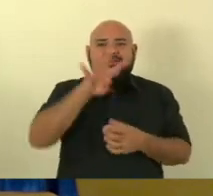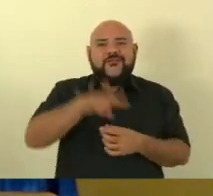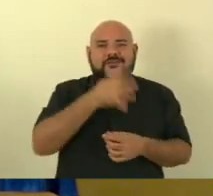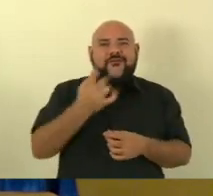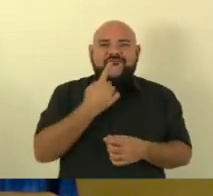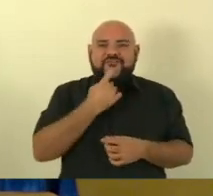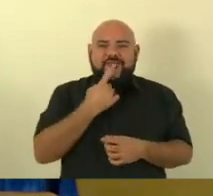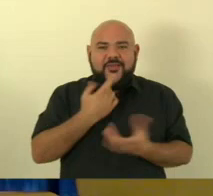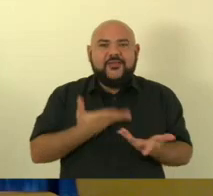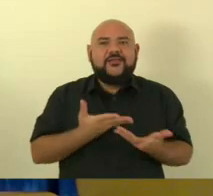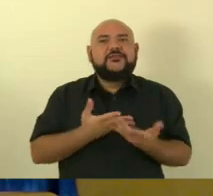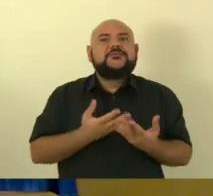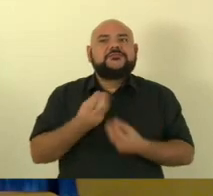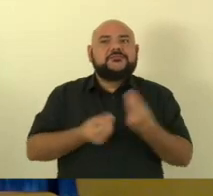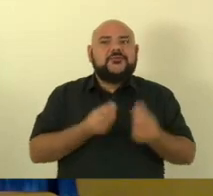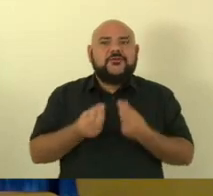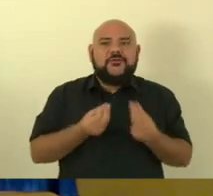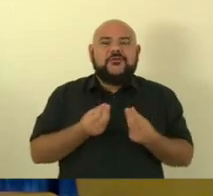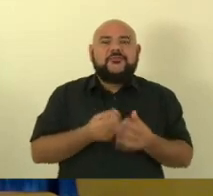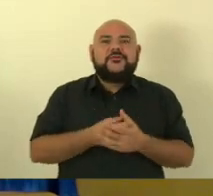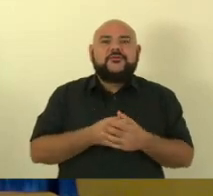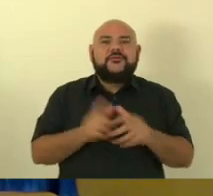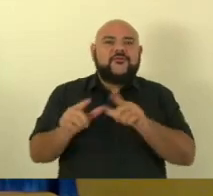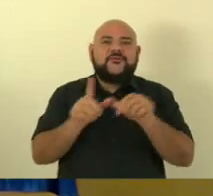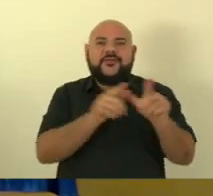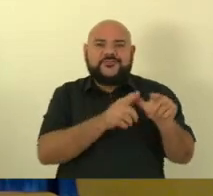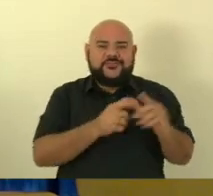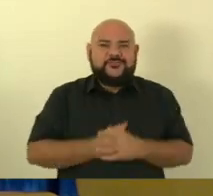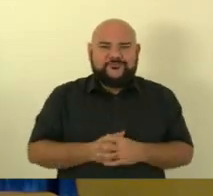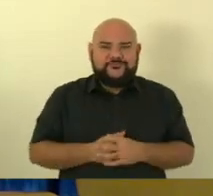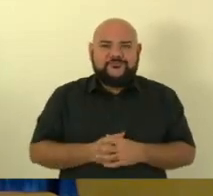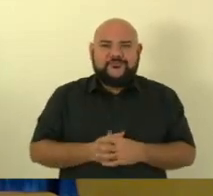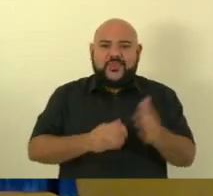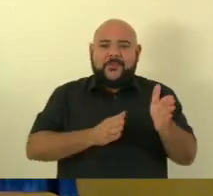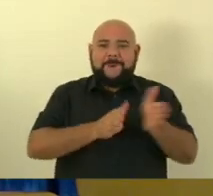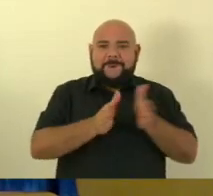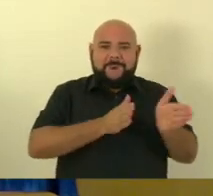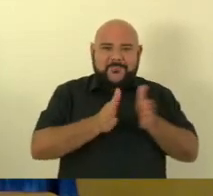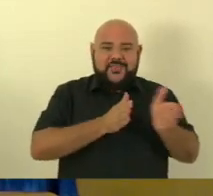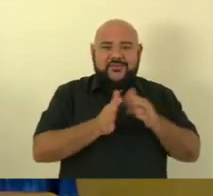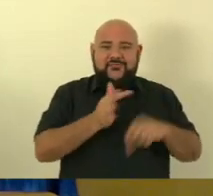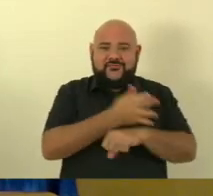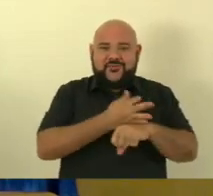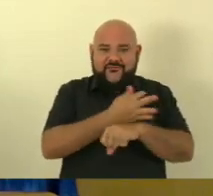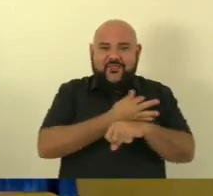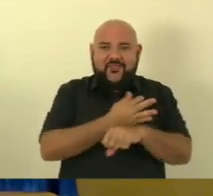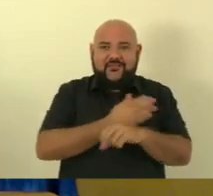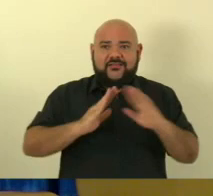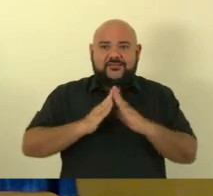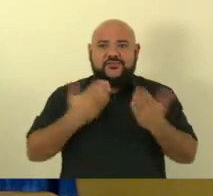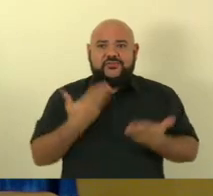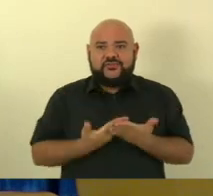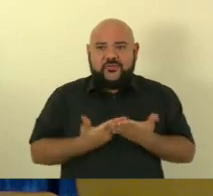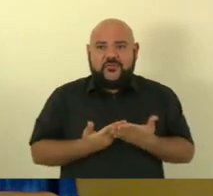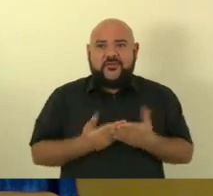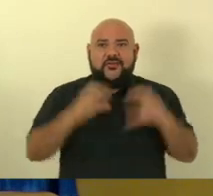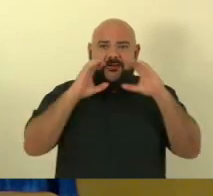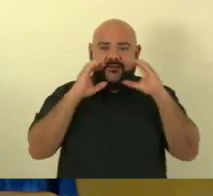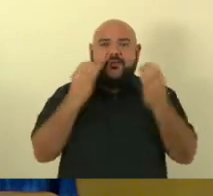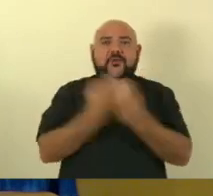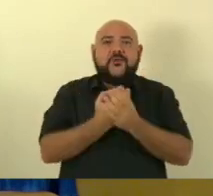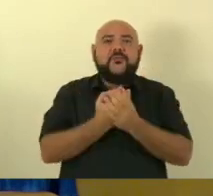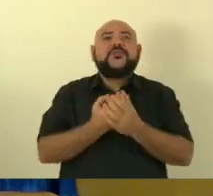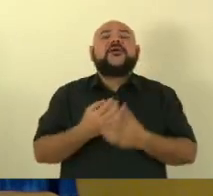que no período de veraneio de férias escolares a comunidade a